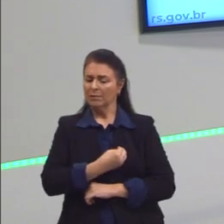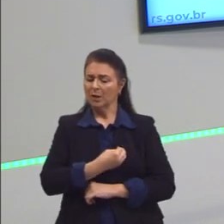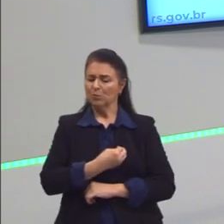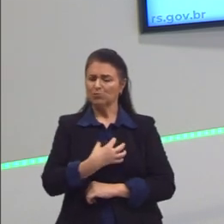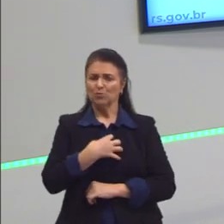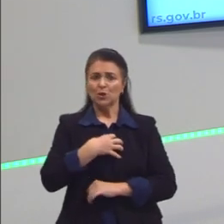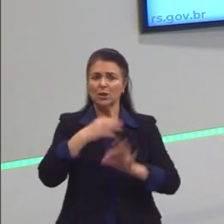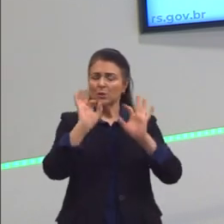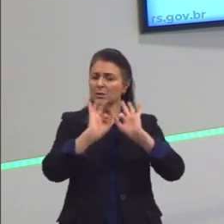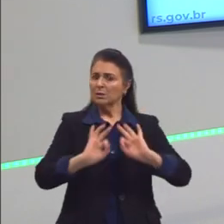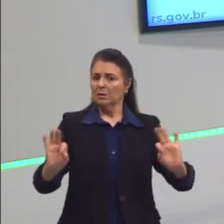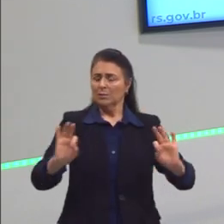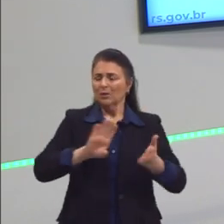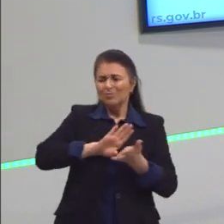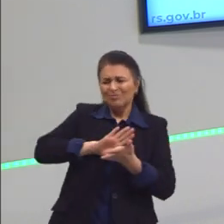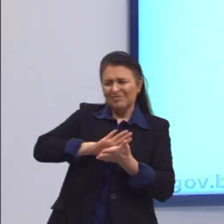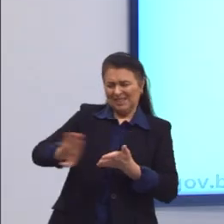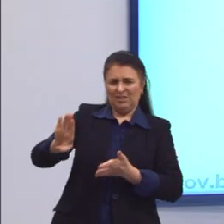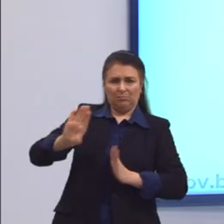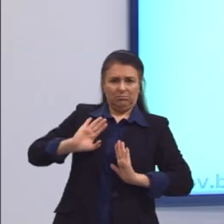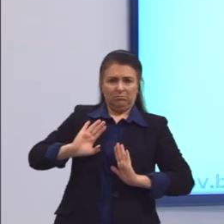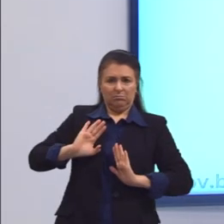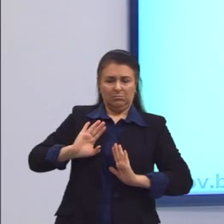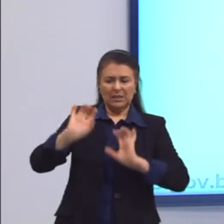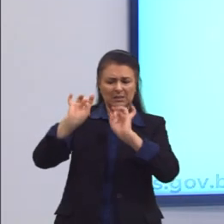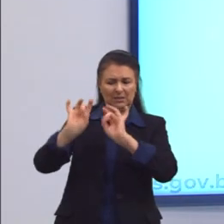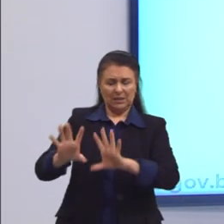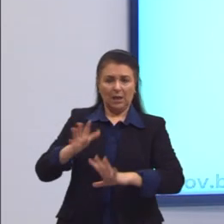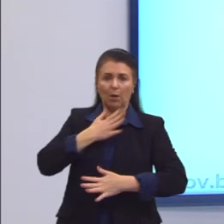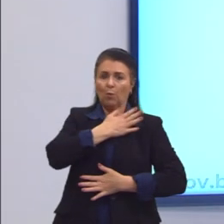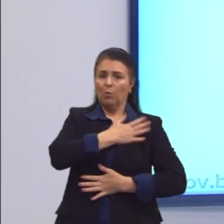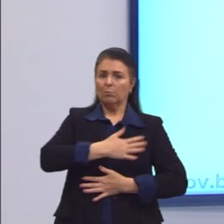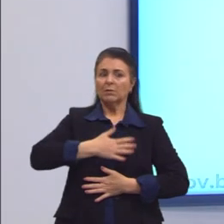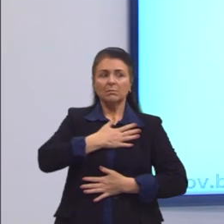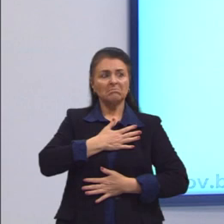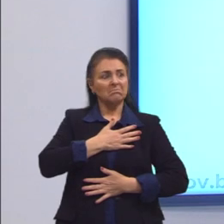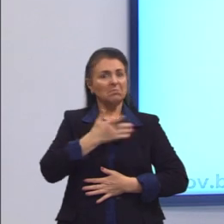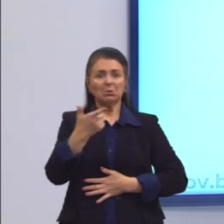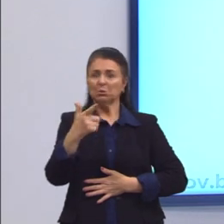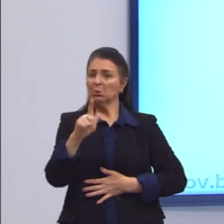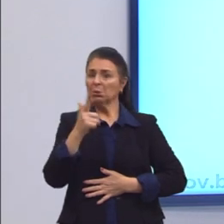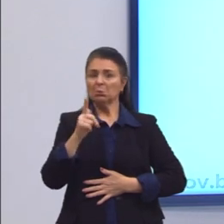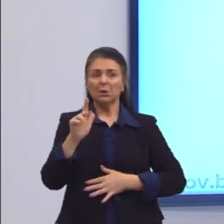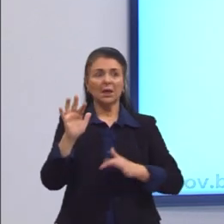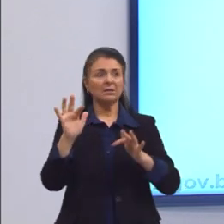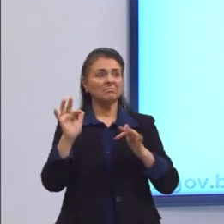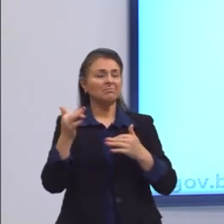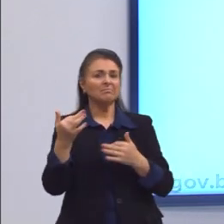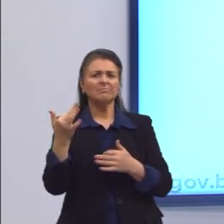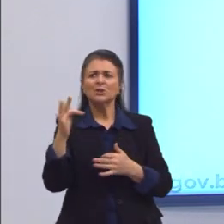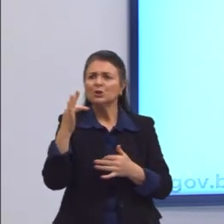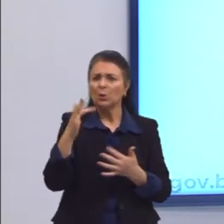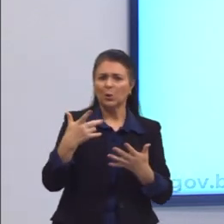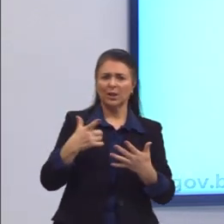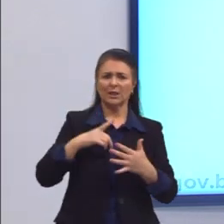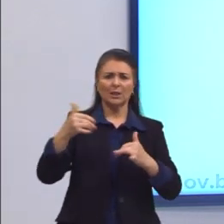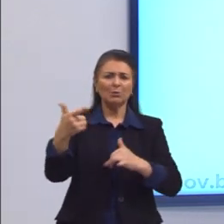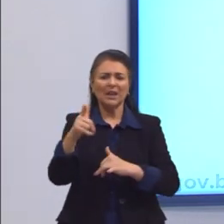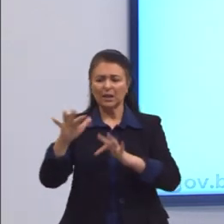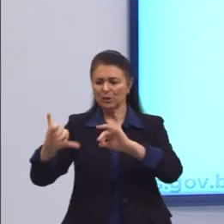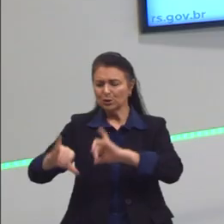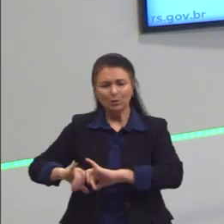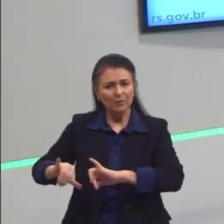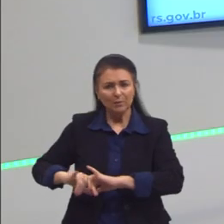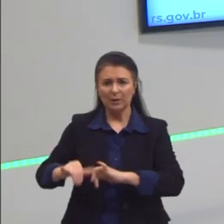Se nós eliminando os prazeres, teremos a ausência da dor. Por exemplo, quando nós queremos muito